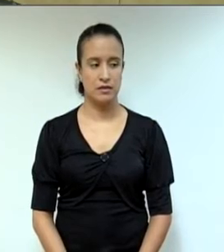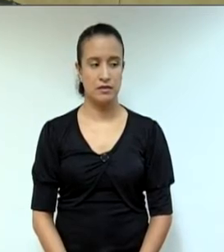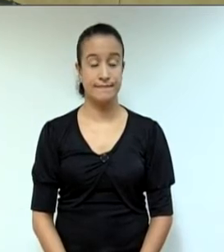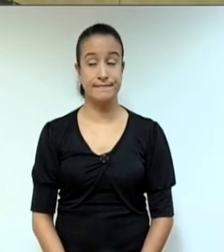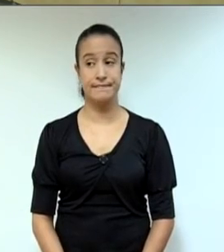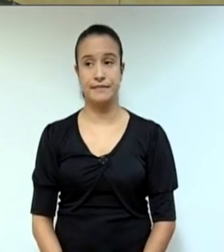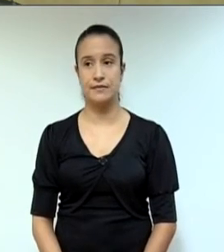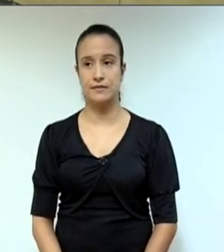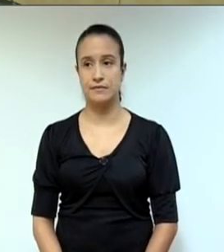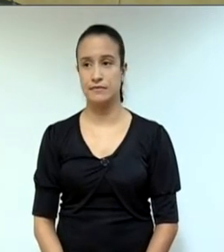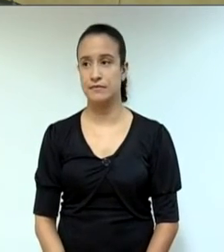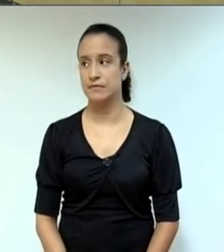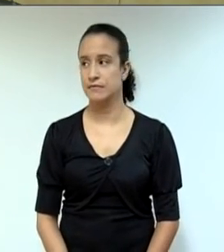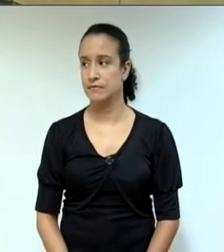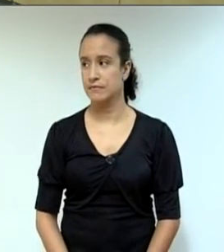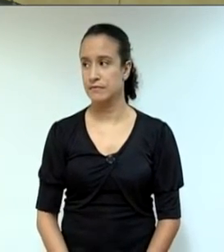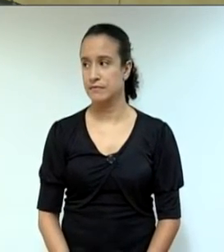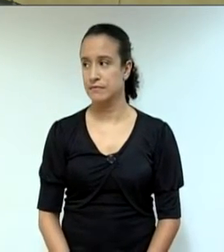Sr.